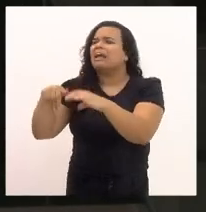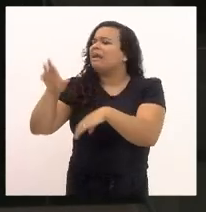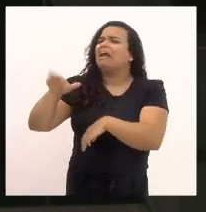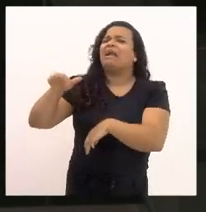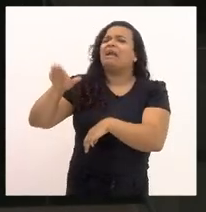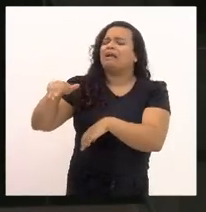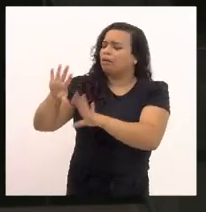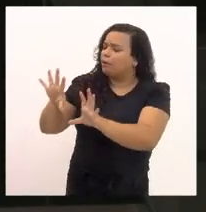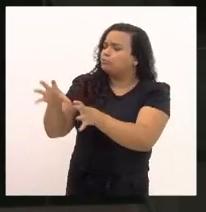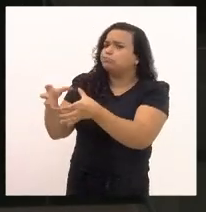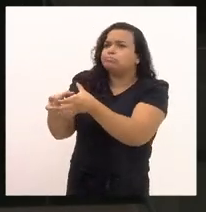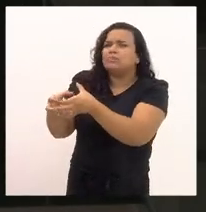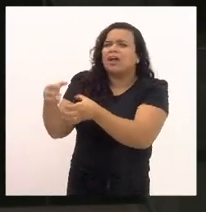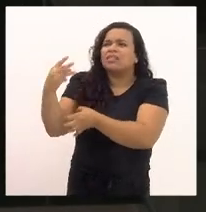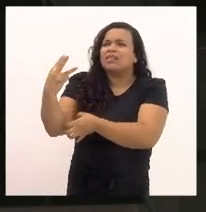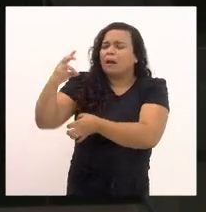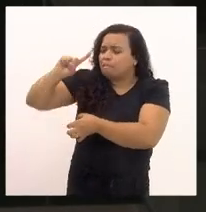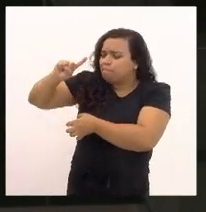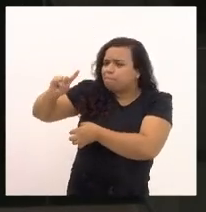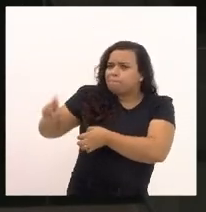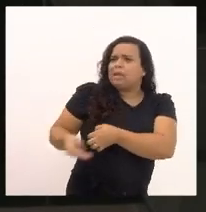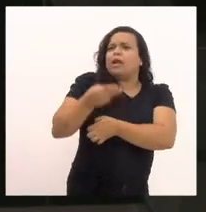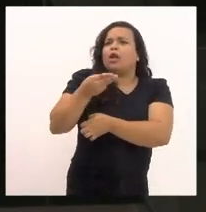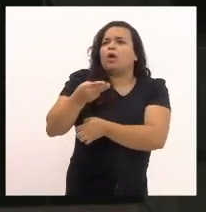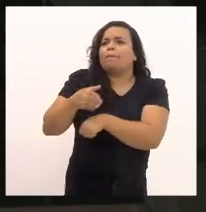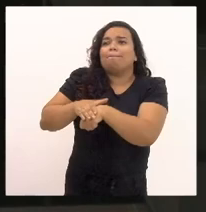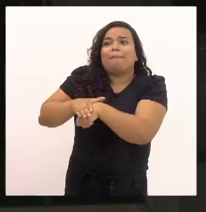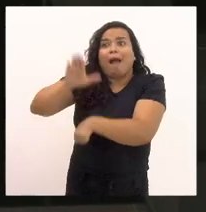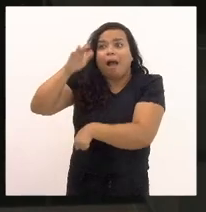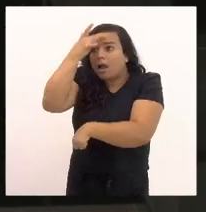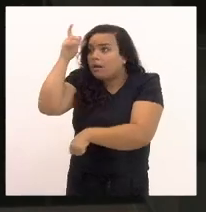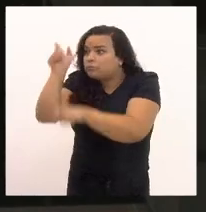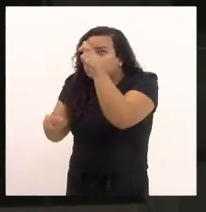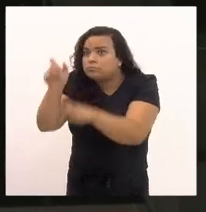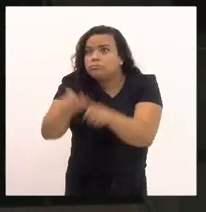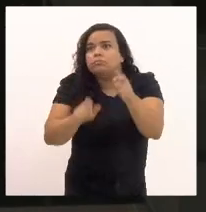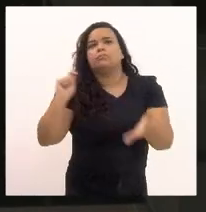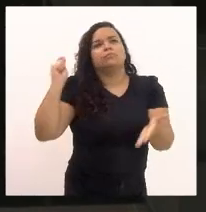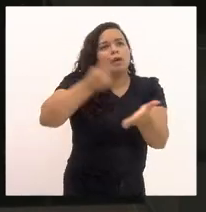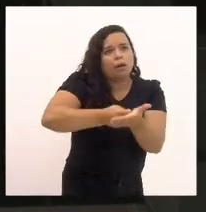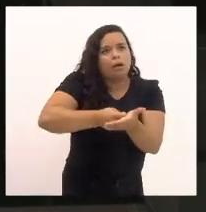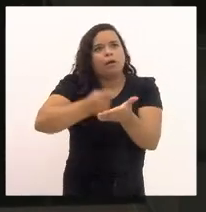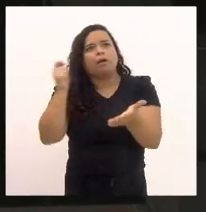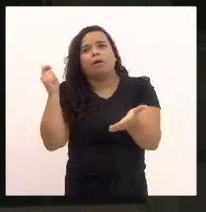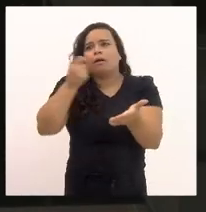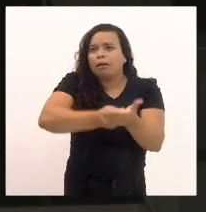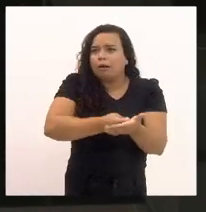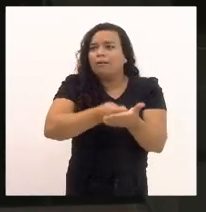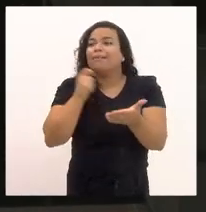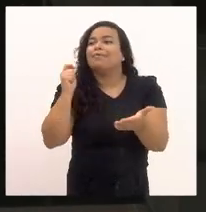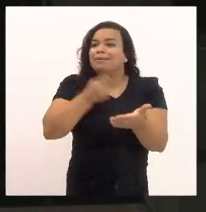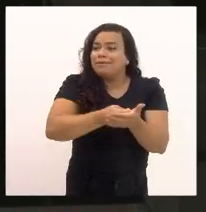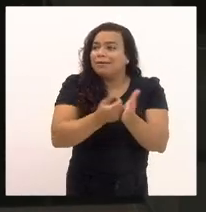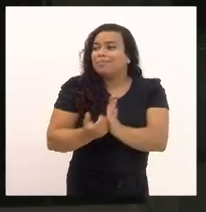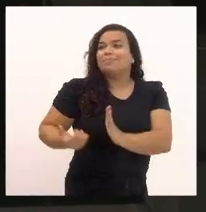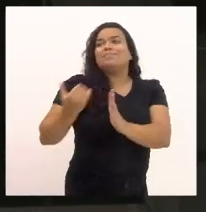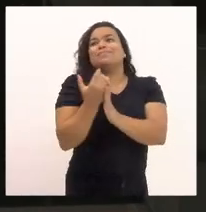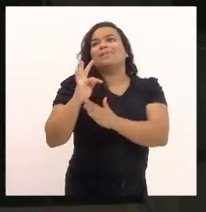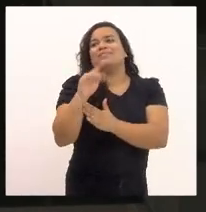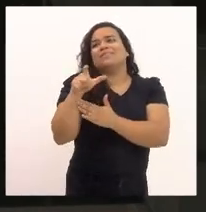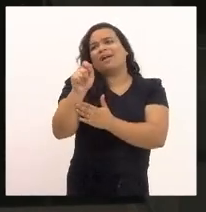de pessoas que estão pagando mais do que deviam.